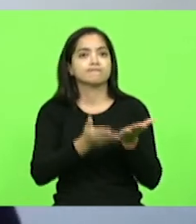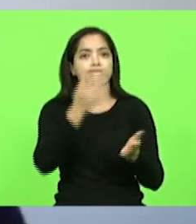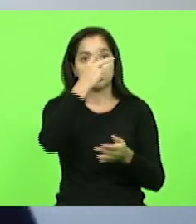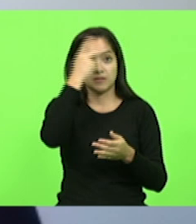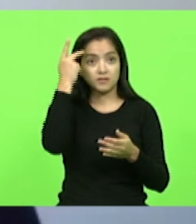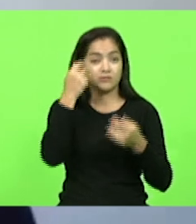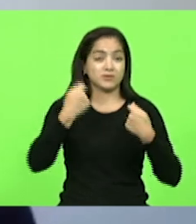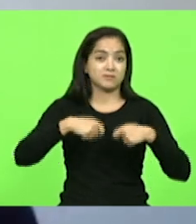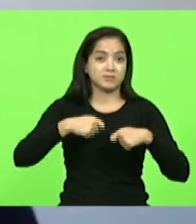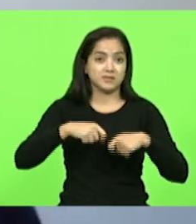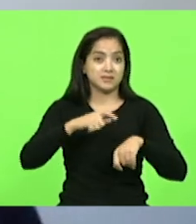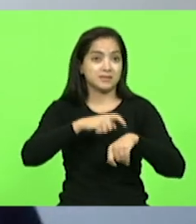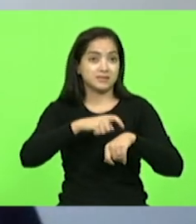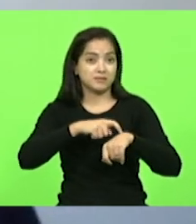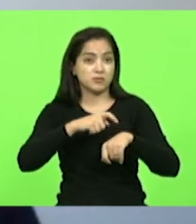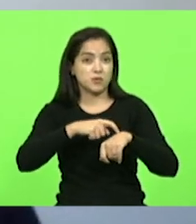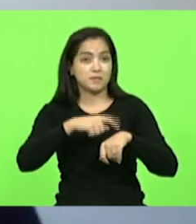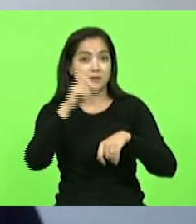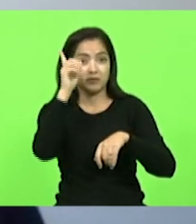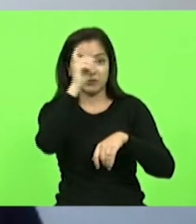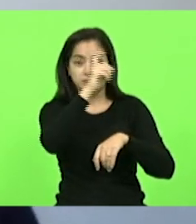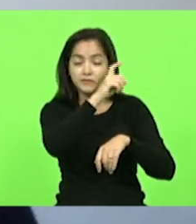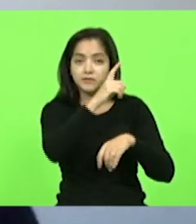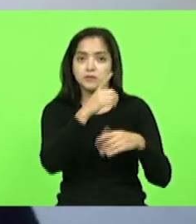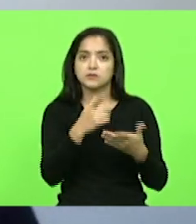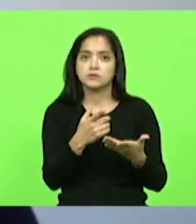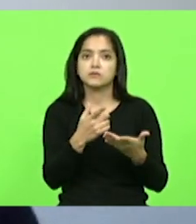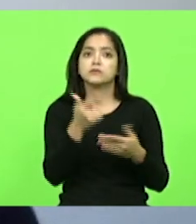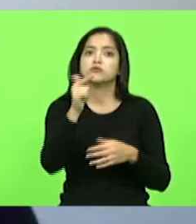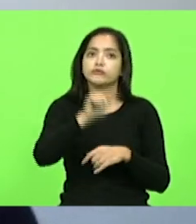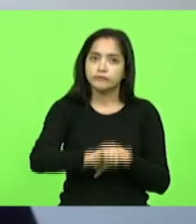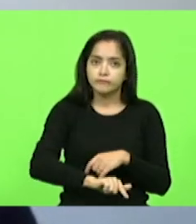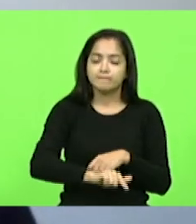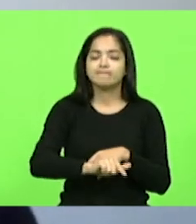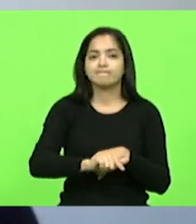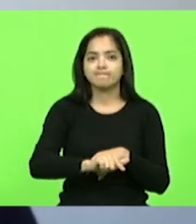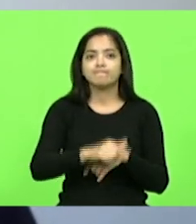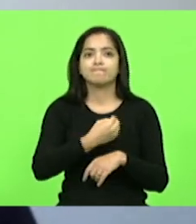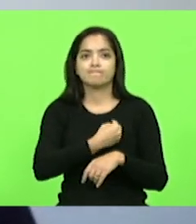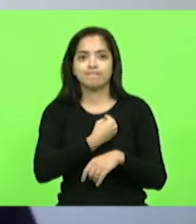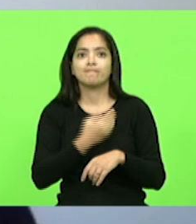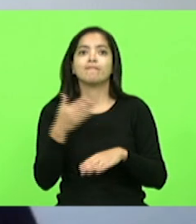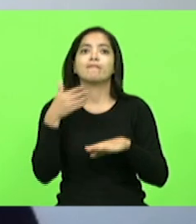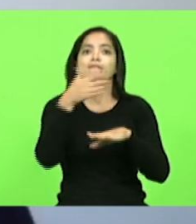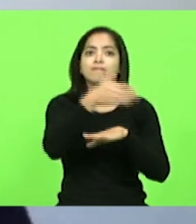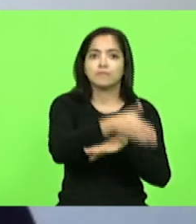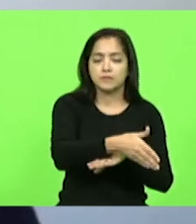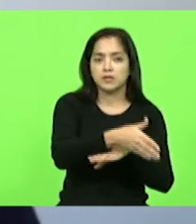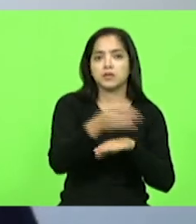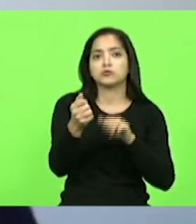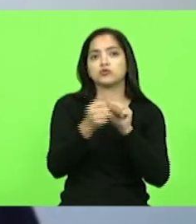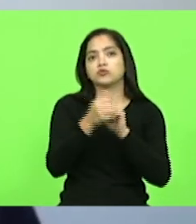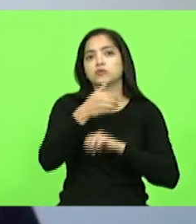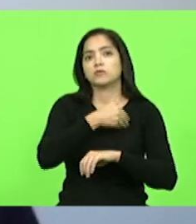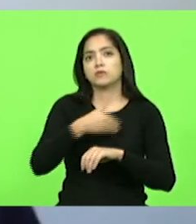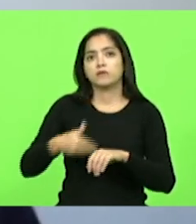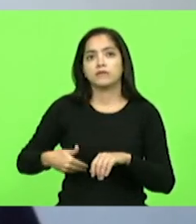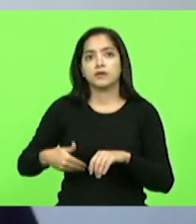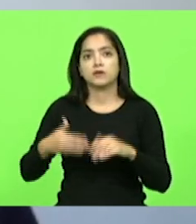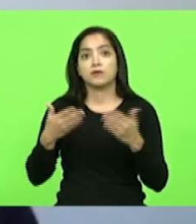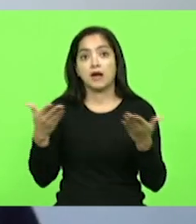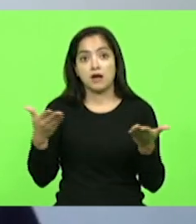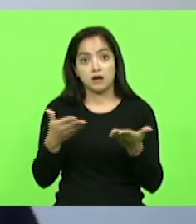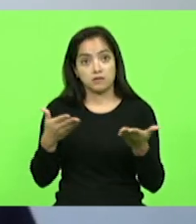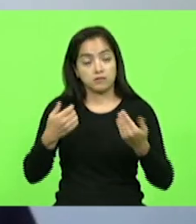precisam em momentos de dificuldade e mais uma vez a defesa civil se fez presente, assim como o governo do estado. E agora nós